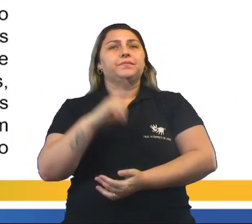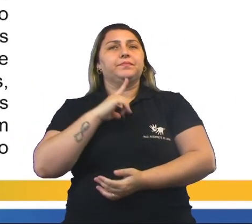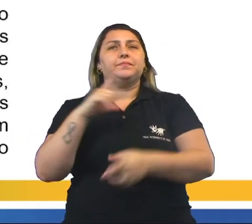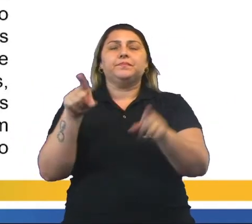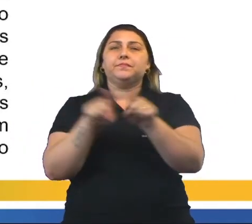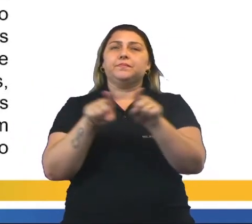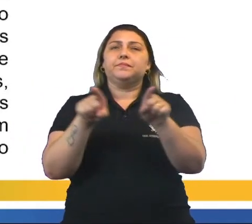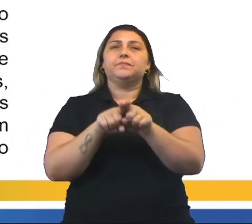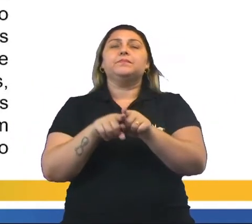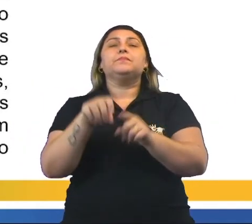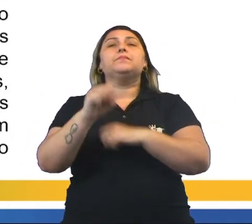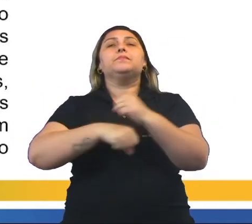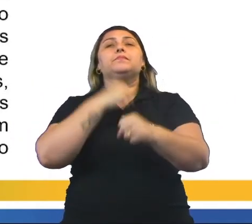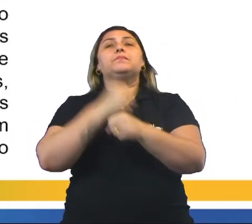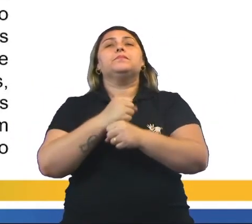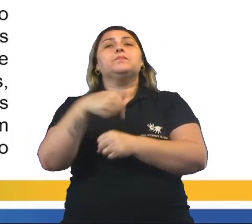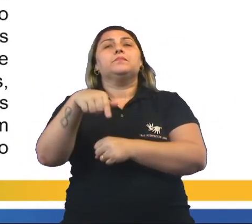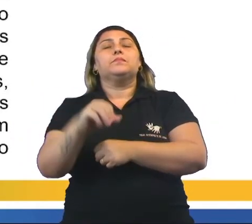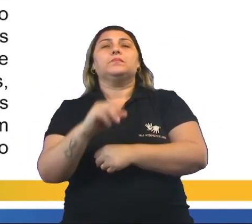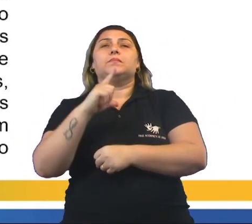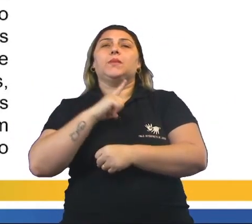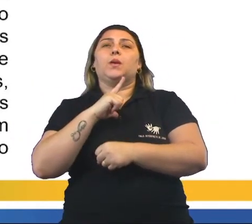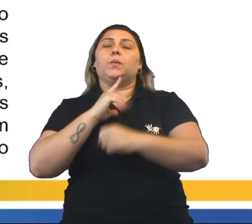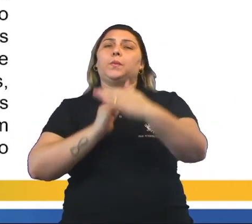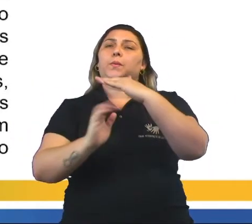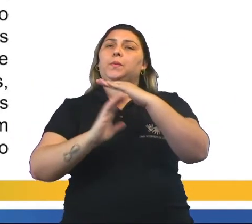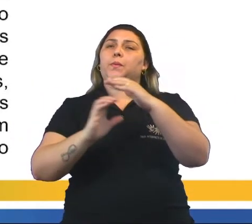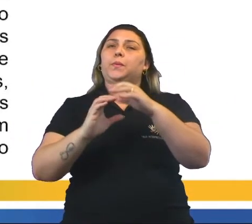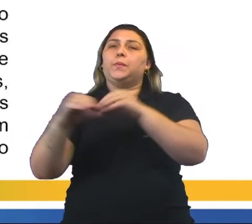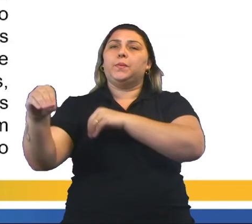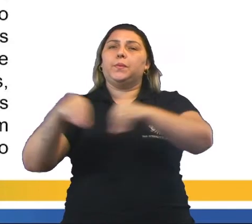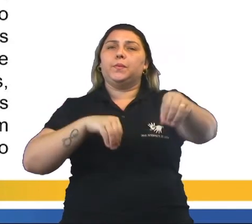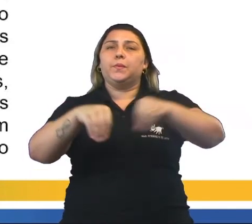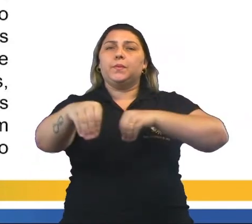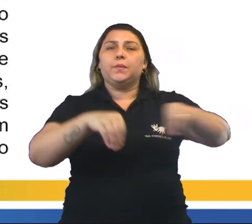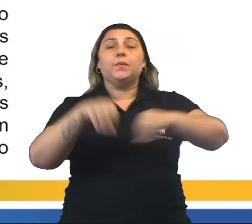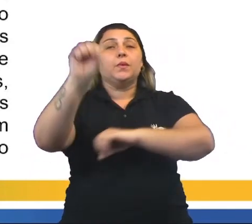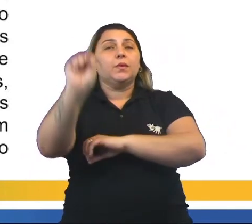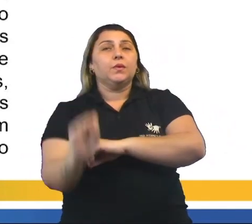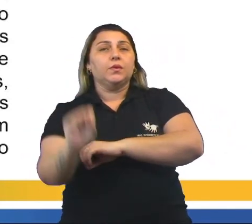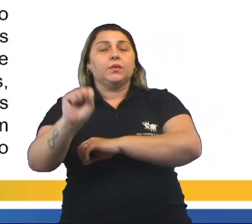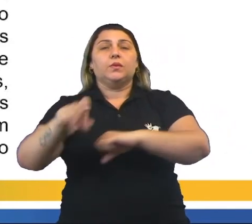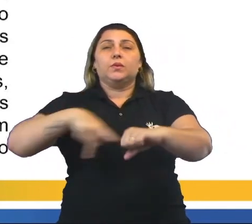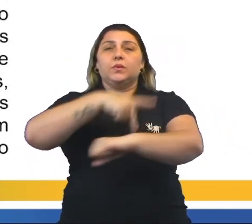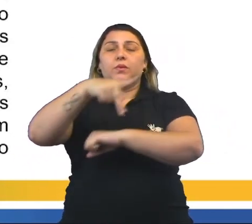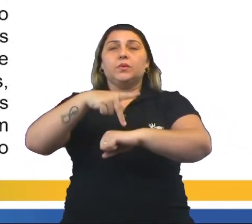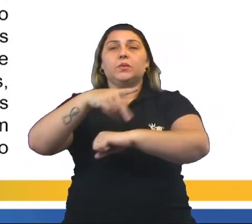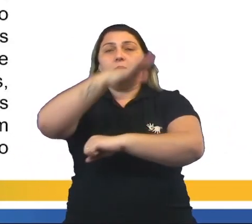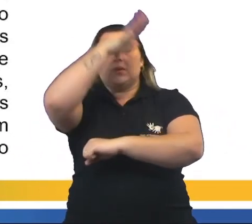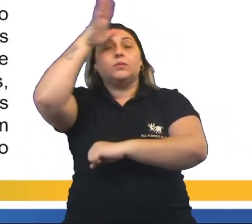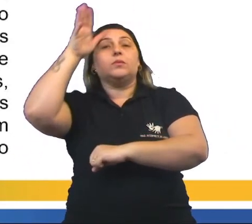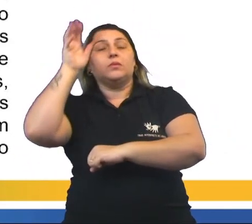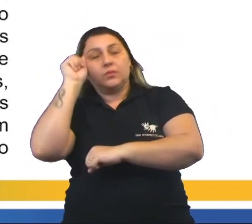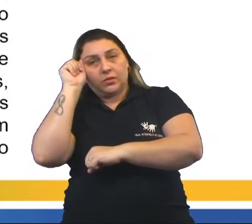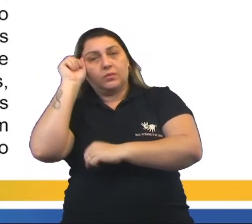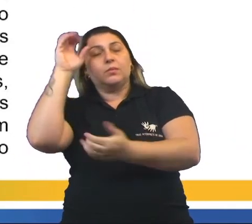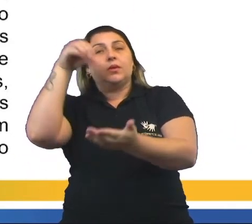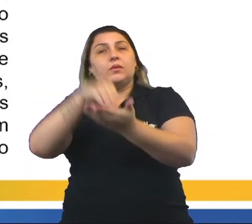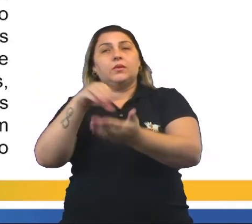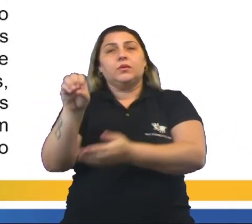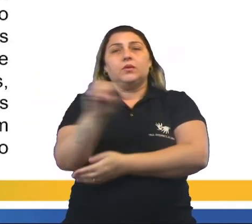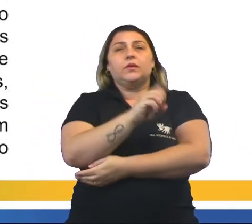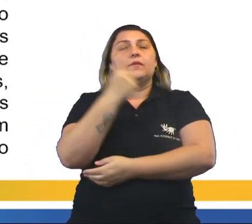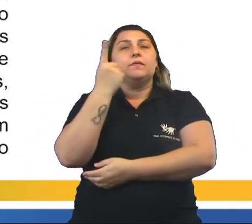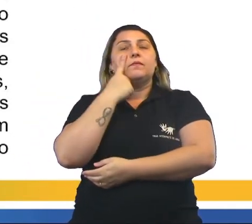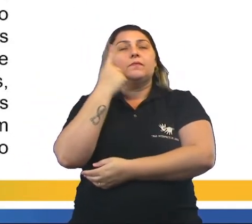também que na década de 70 houve grande fluxo de deslocamento do sul do país para a Amazônia e para o centro-oeste. Veja